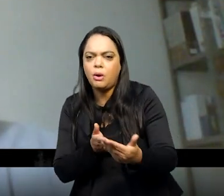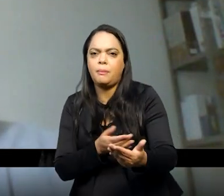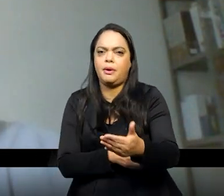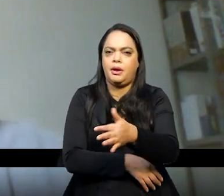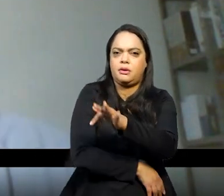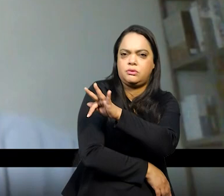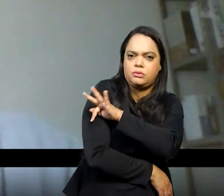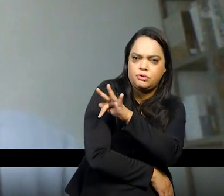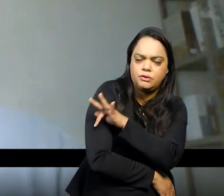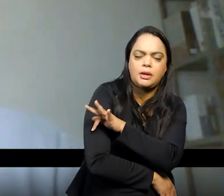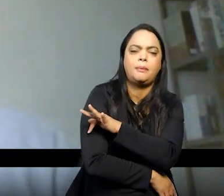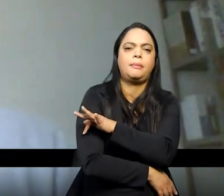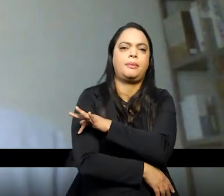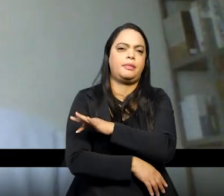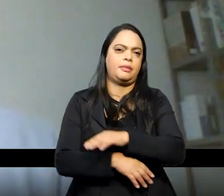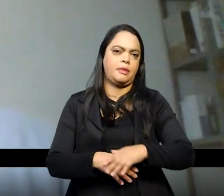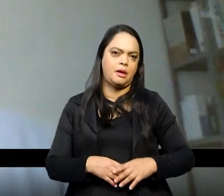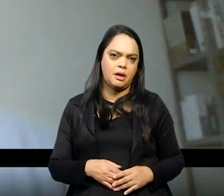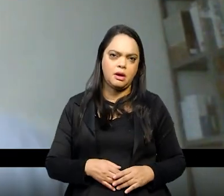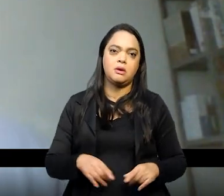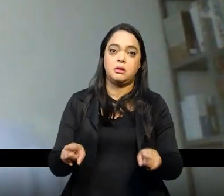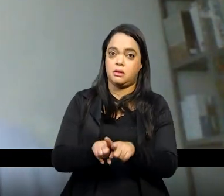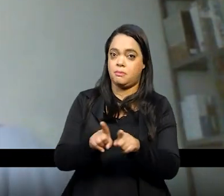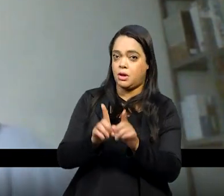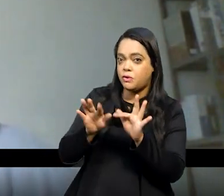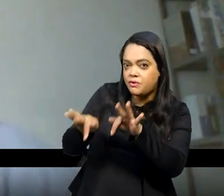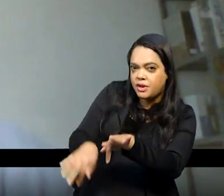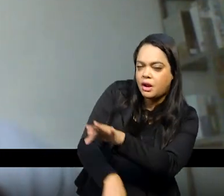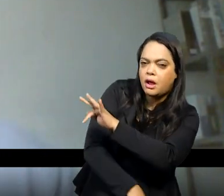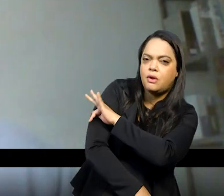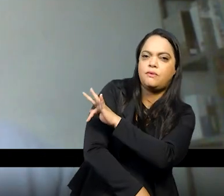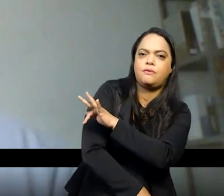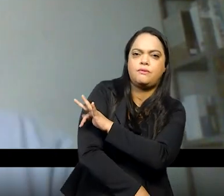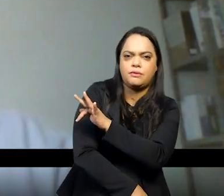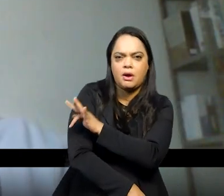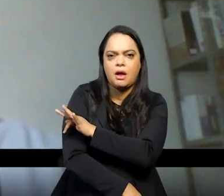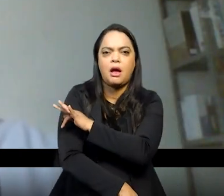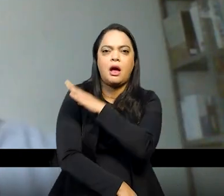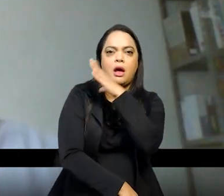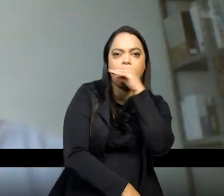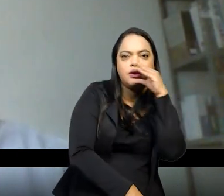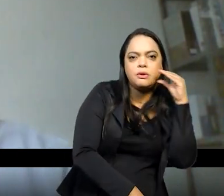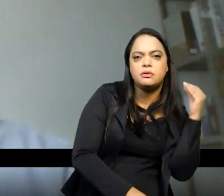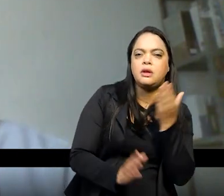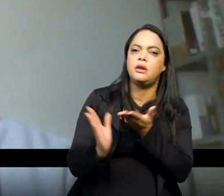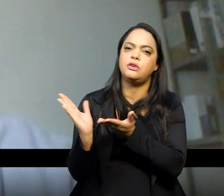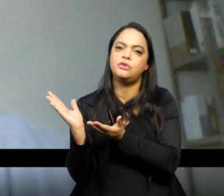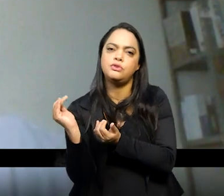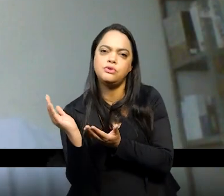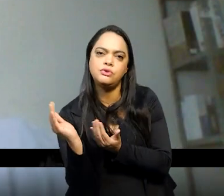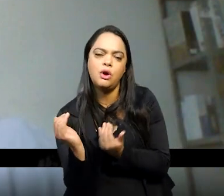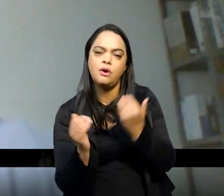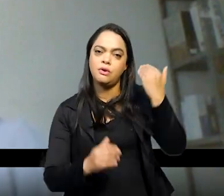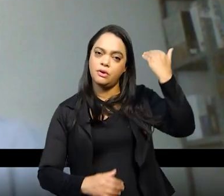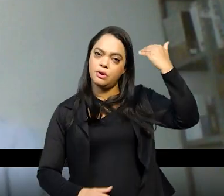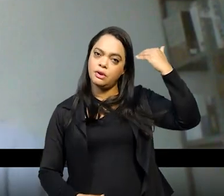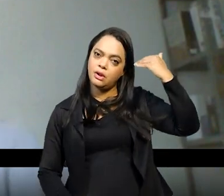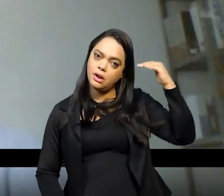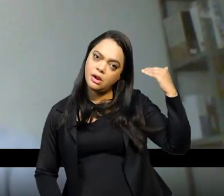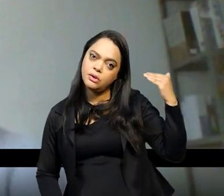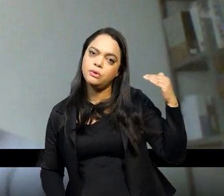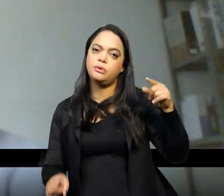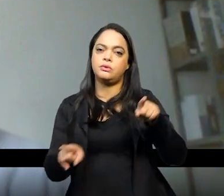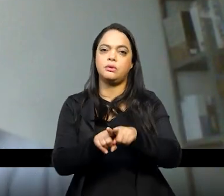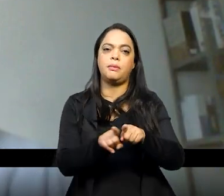fundamental dos anos finais pré-adolescentes adolescentes jovens adultos